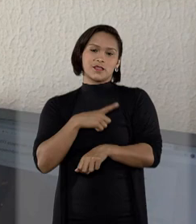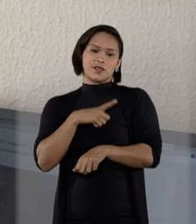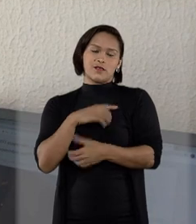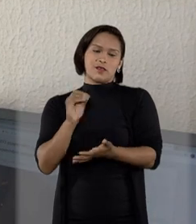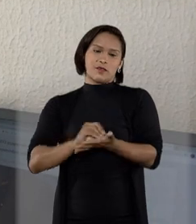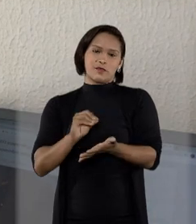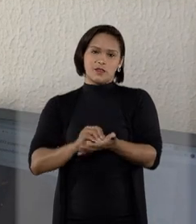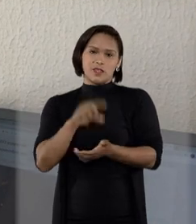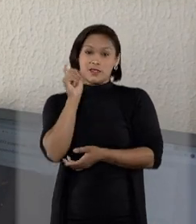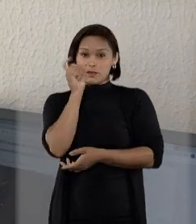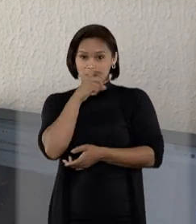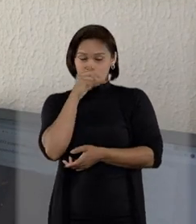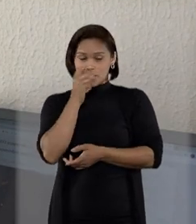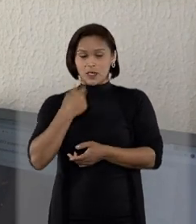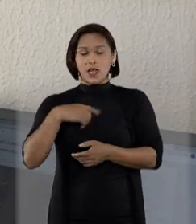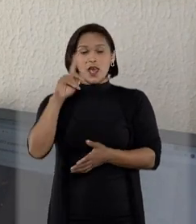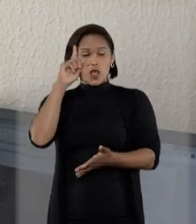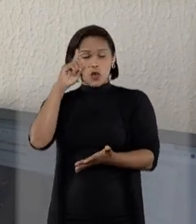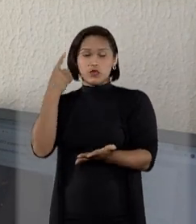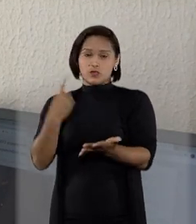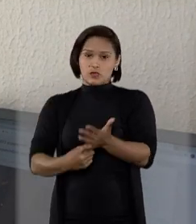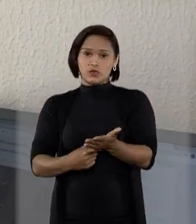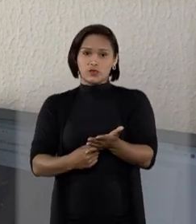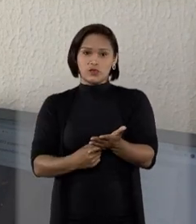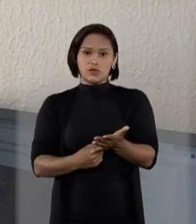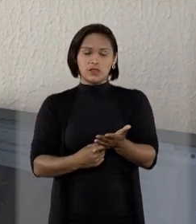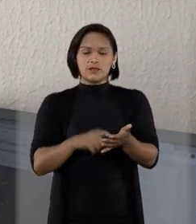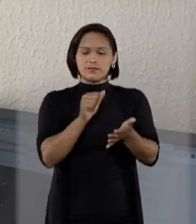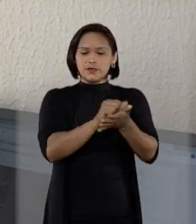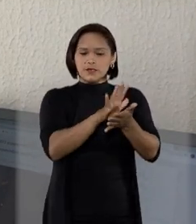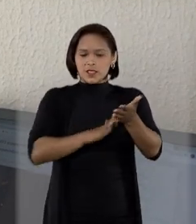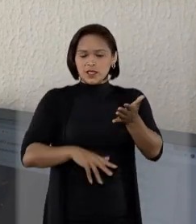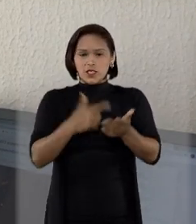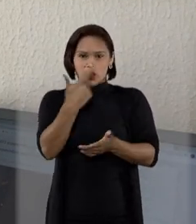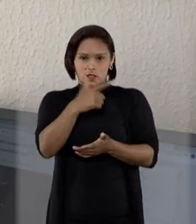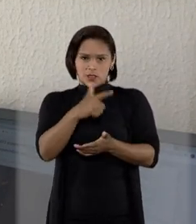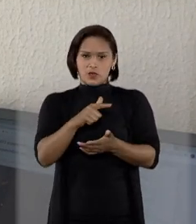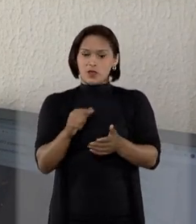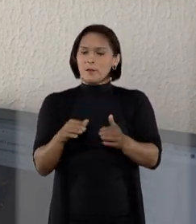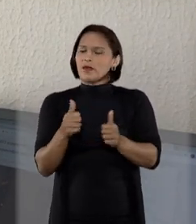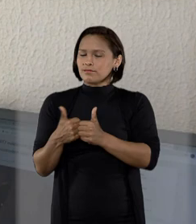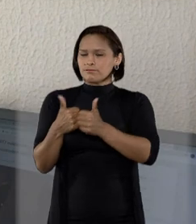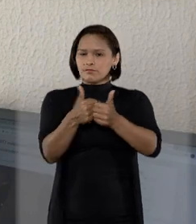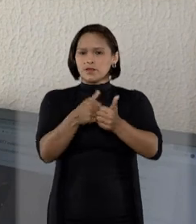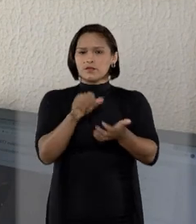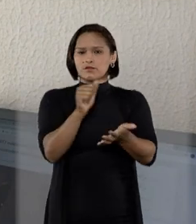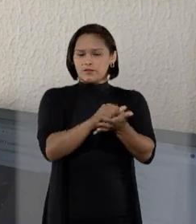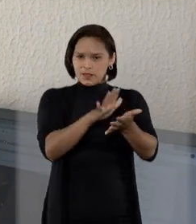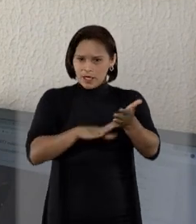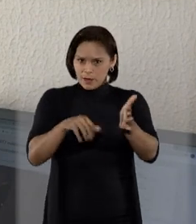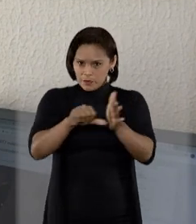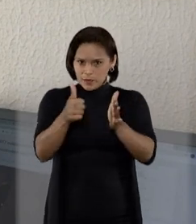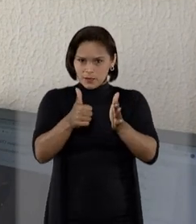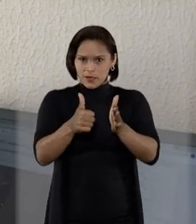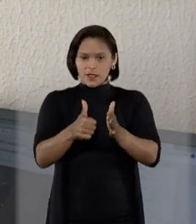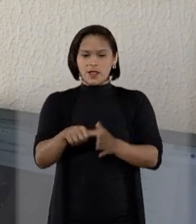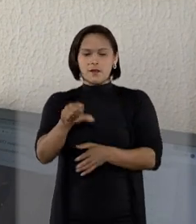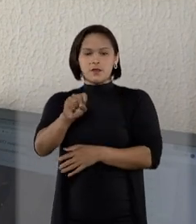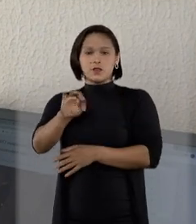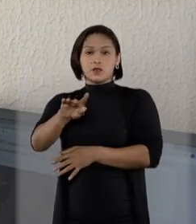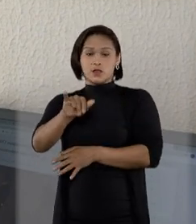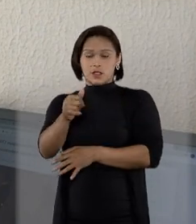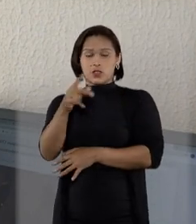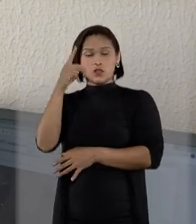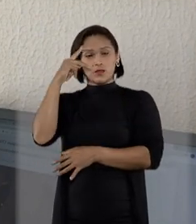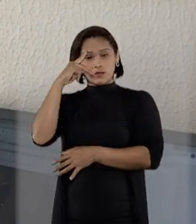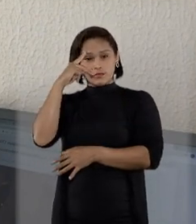entre os investigados. O juiz então cancelou a segunda multa, mas manteve a primeira. A decisão foi confirmada pelo Tribunal